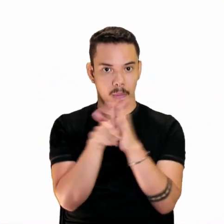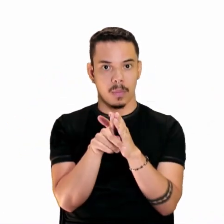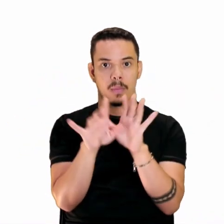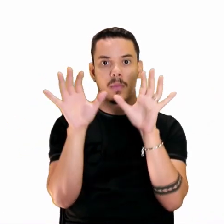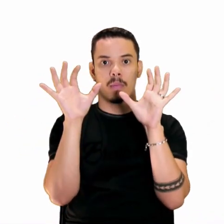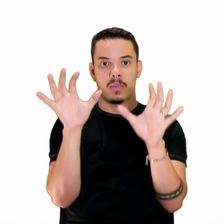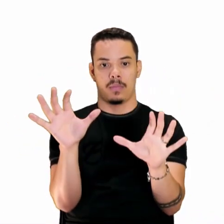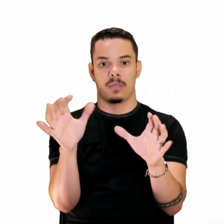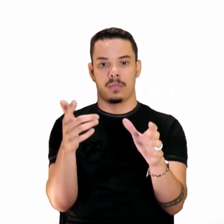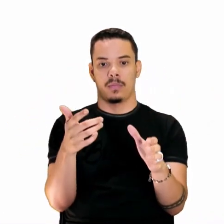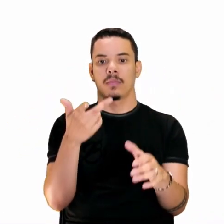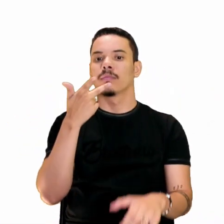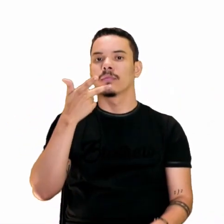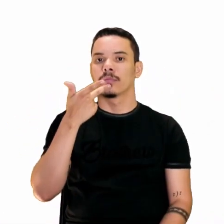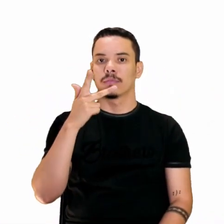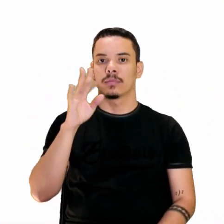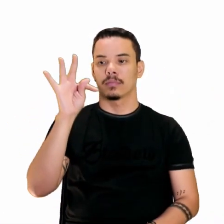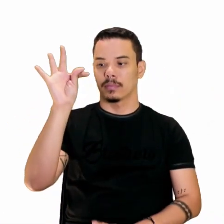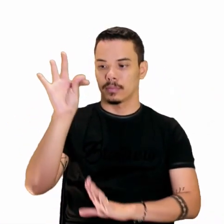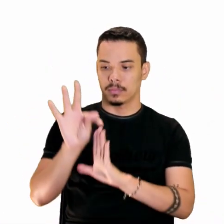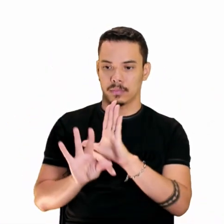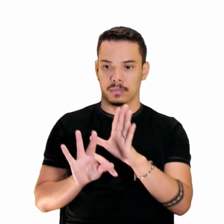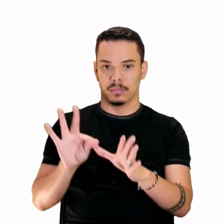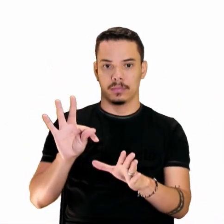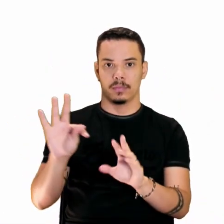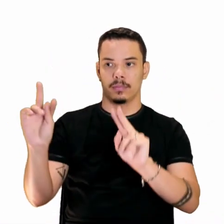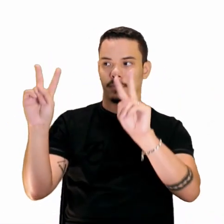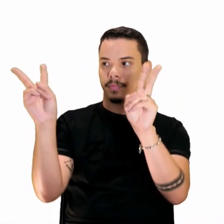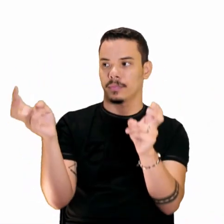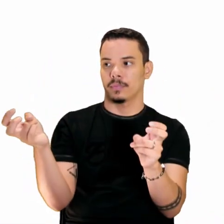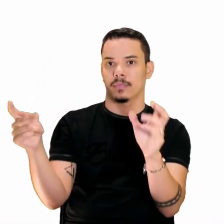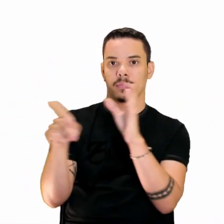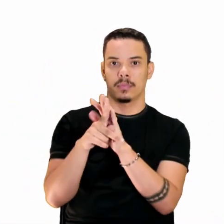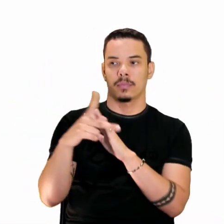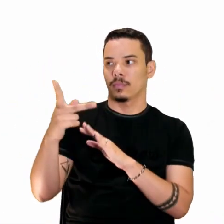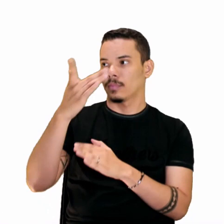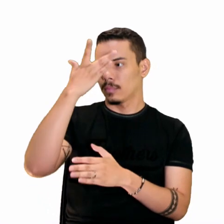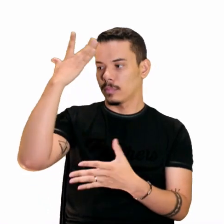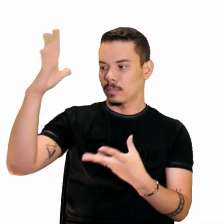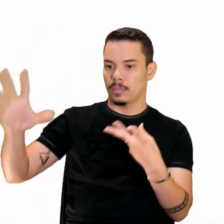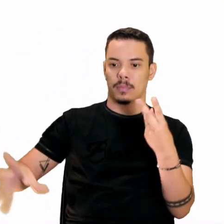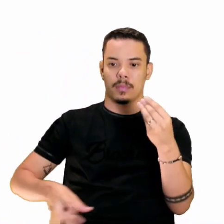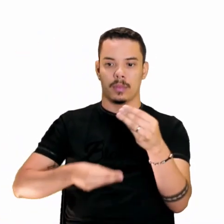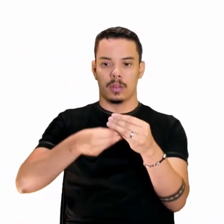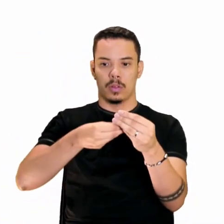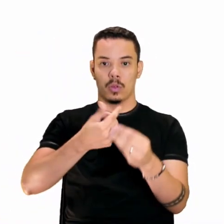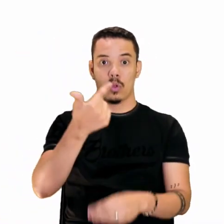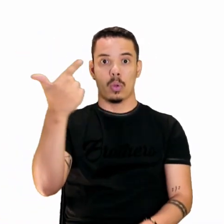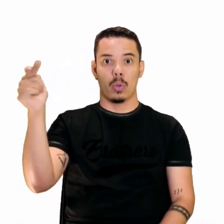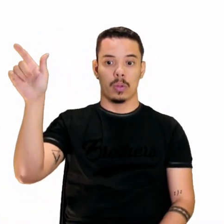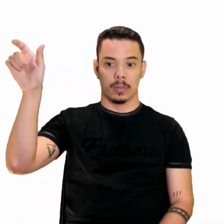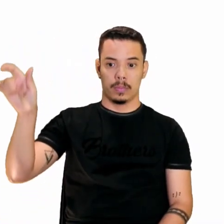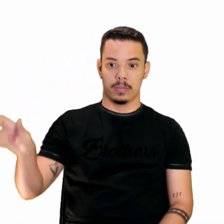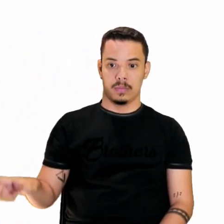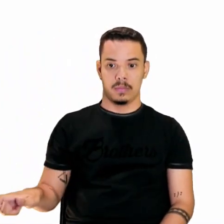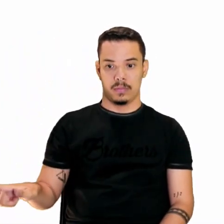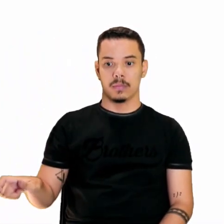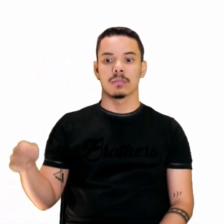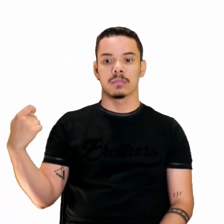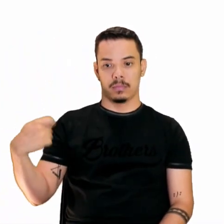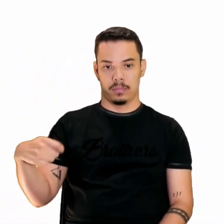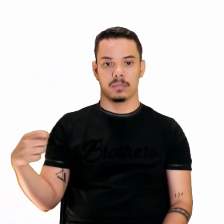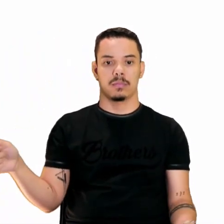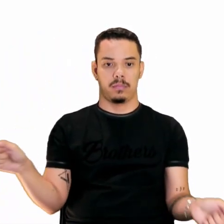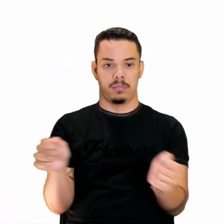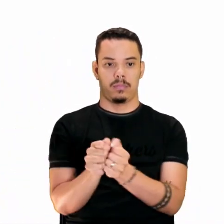Você cita no seu texto uma fala, né? A contribuição de outra pessoa. E tem que estar